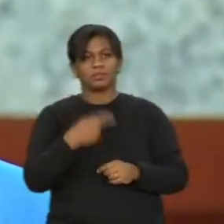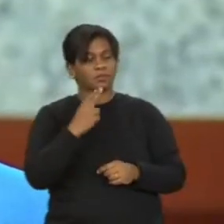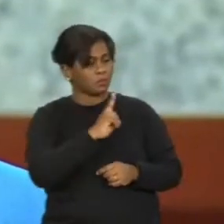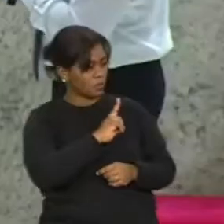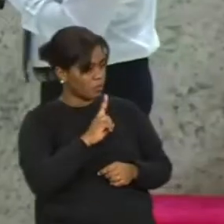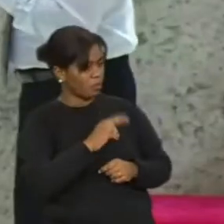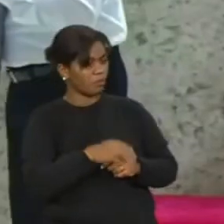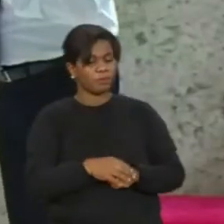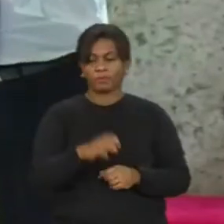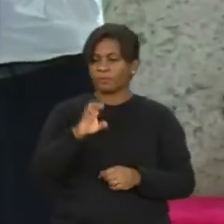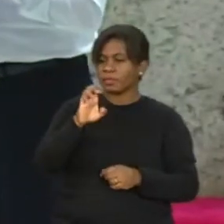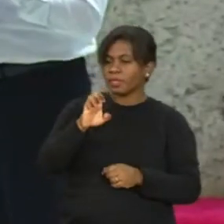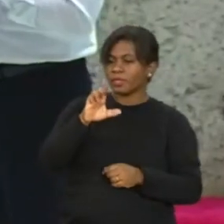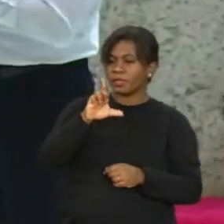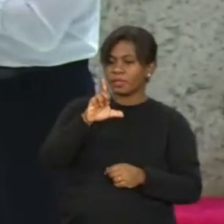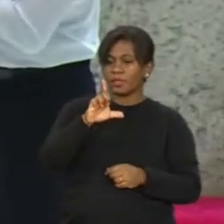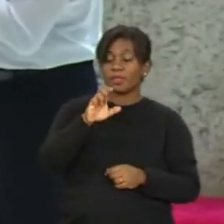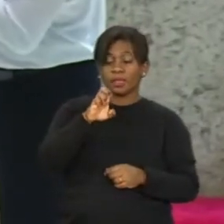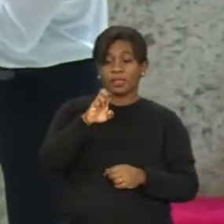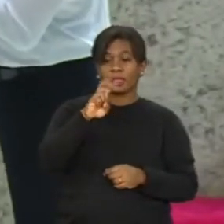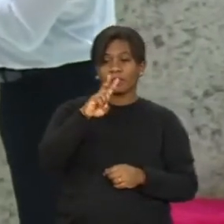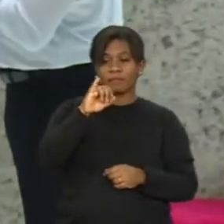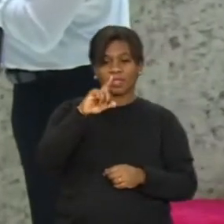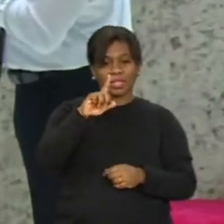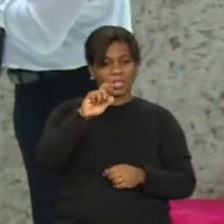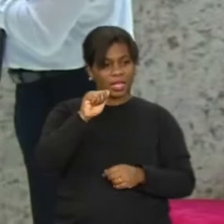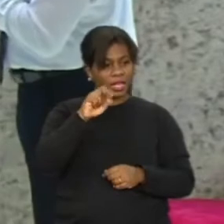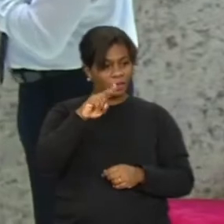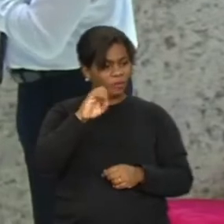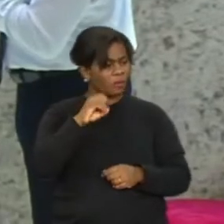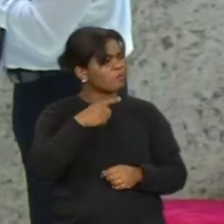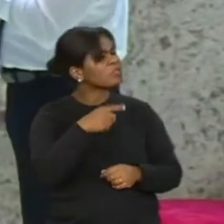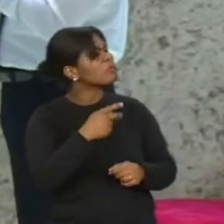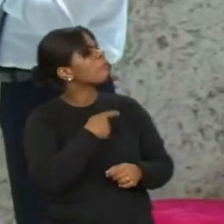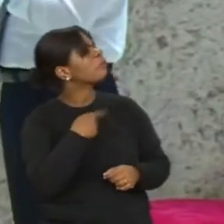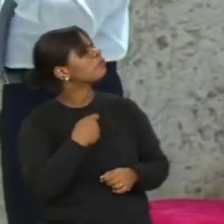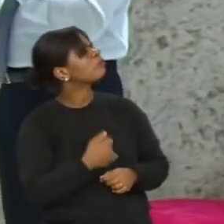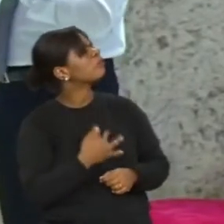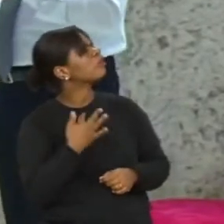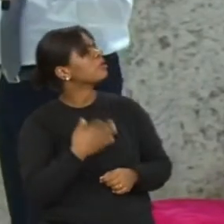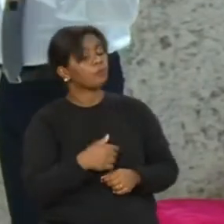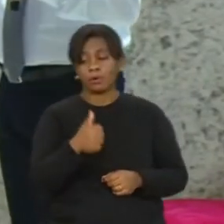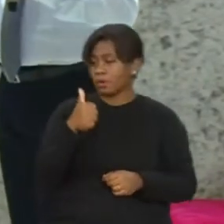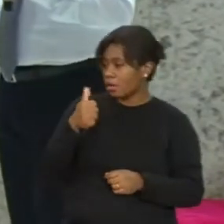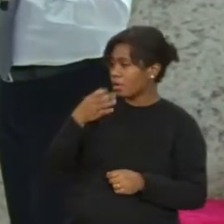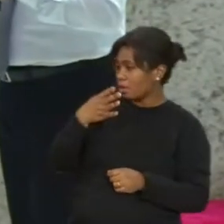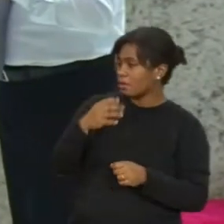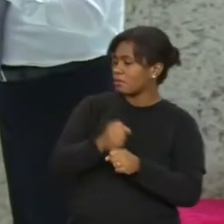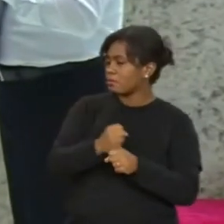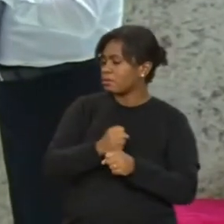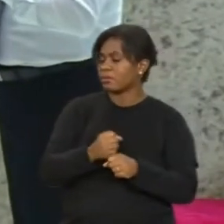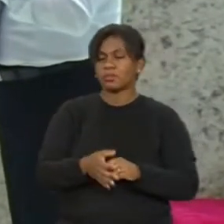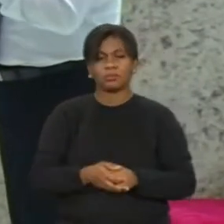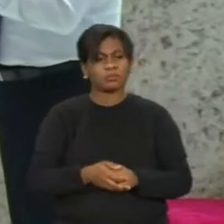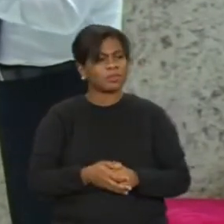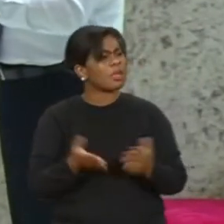Evilásio. Evilásio. Você é pastor há quanto tempo? 14 anos, bispo. 14 anos de pastor. Agora, Evilásio,